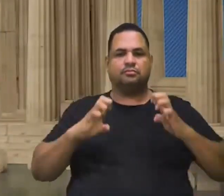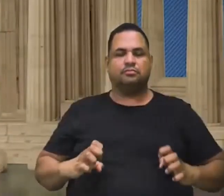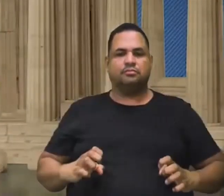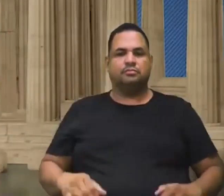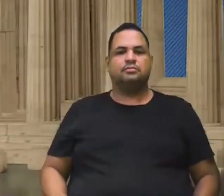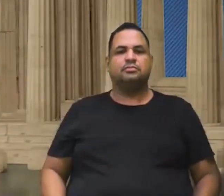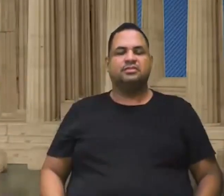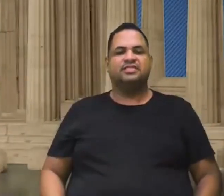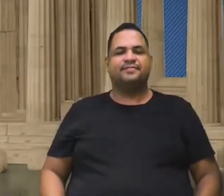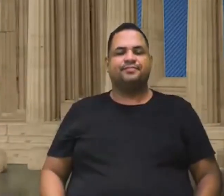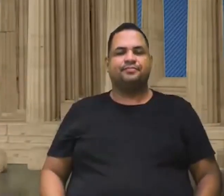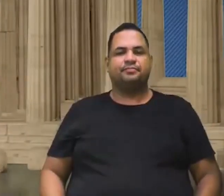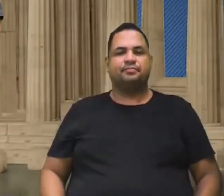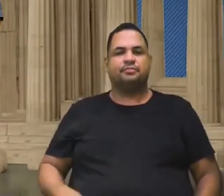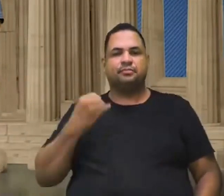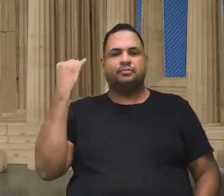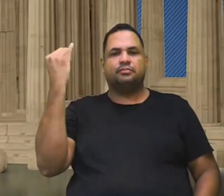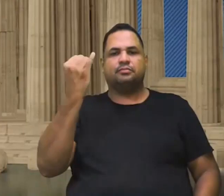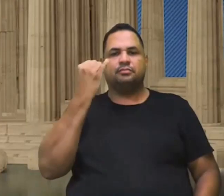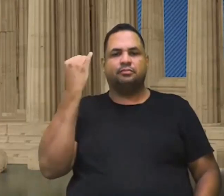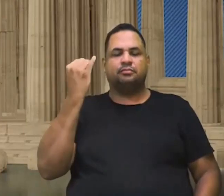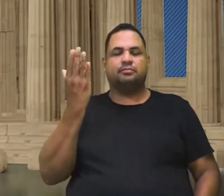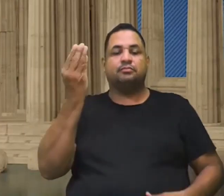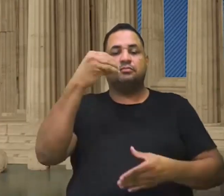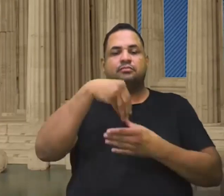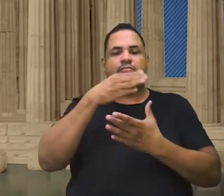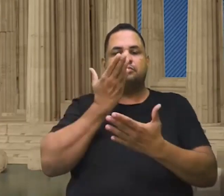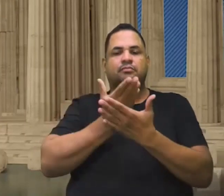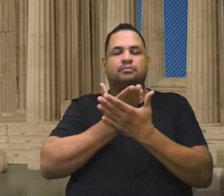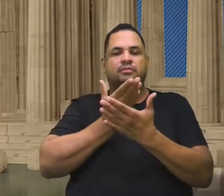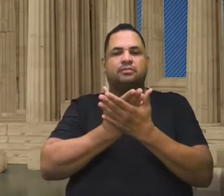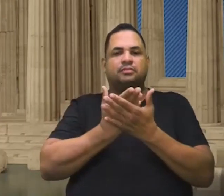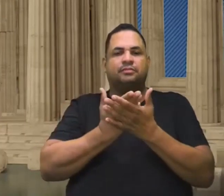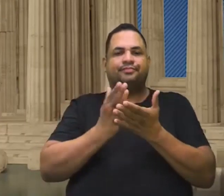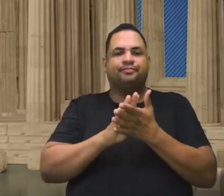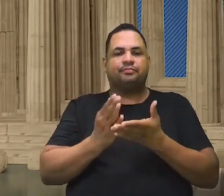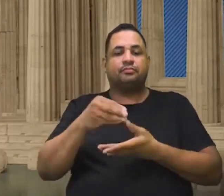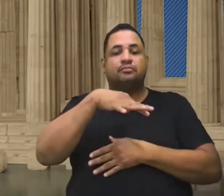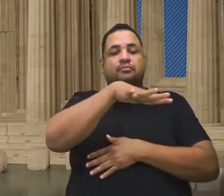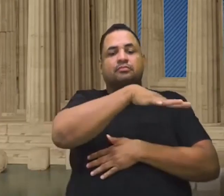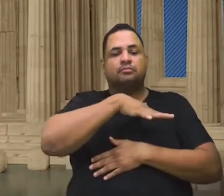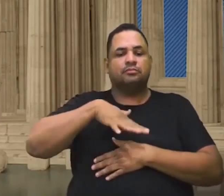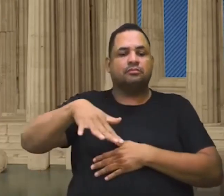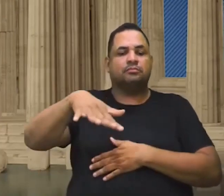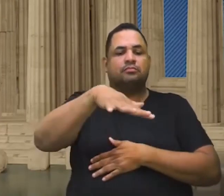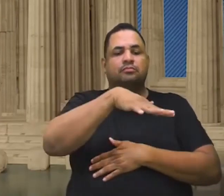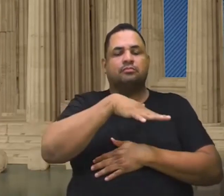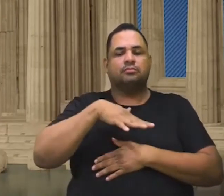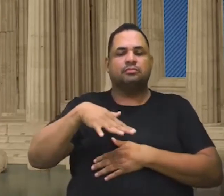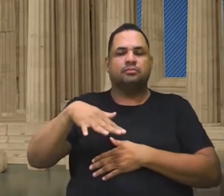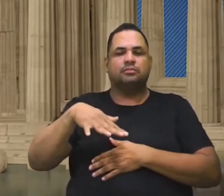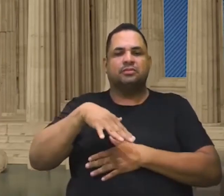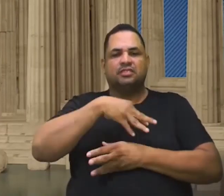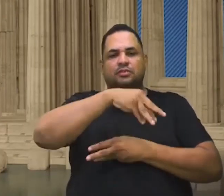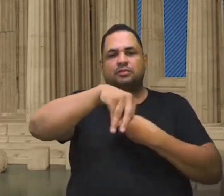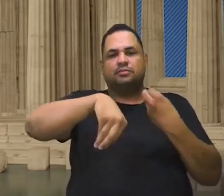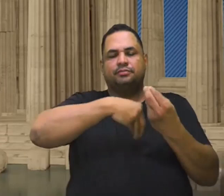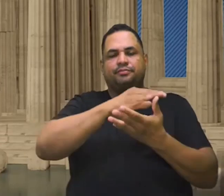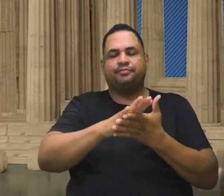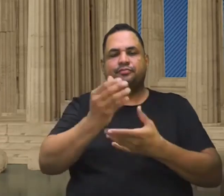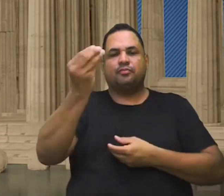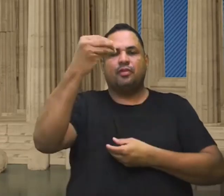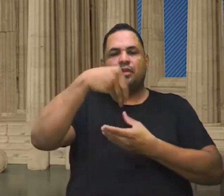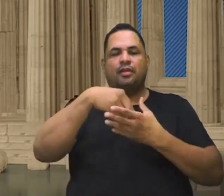Falamos da questão da ética, a importância dela na nossa aula, de estar inserida no âmbito da política. Muitos dizem que não é